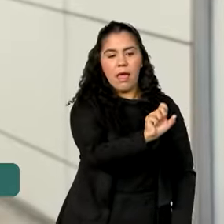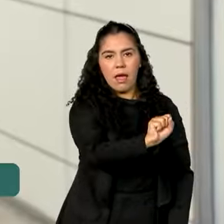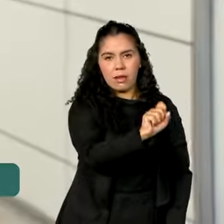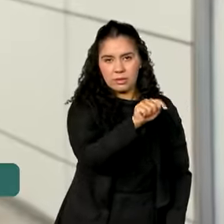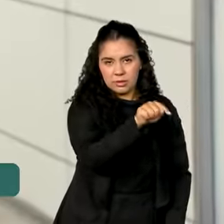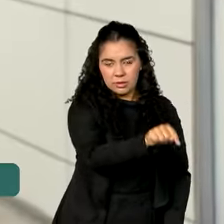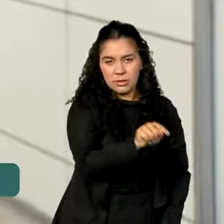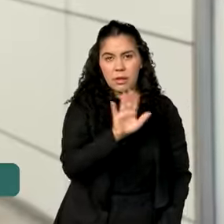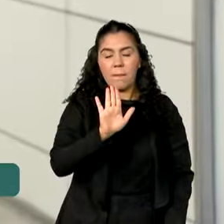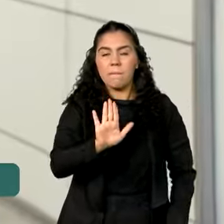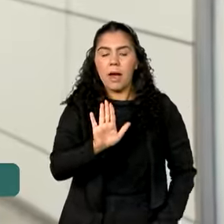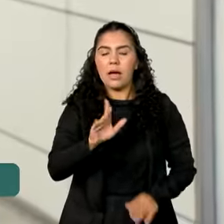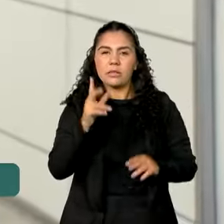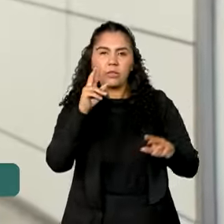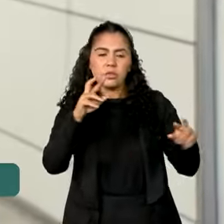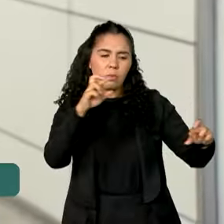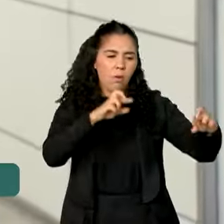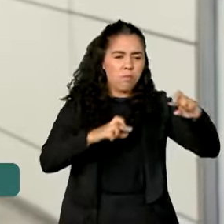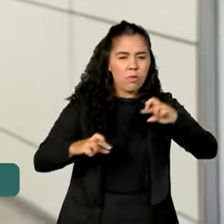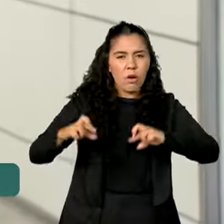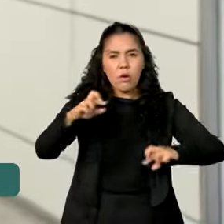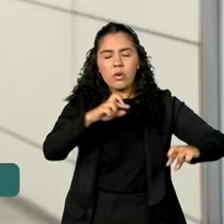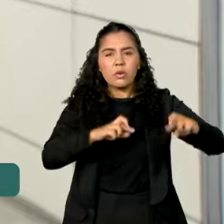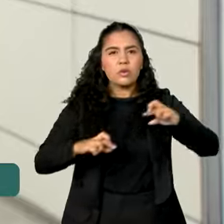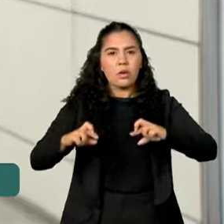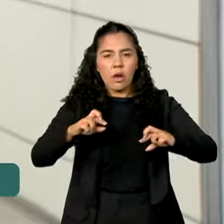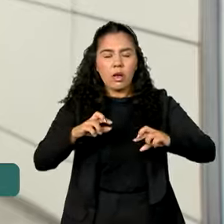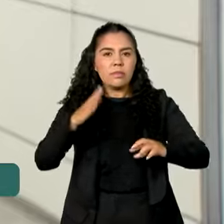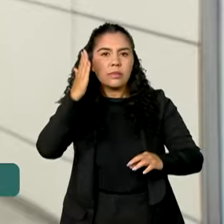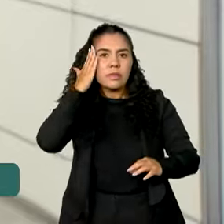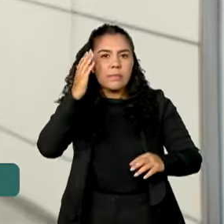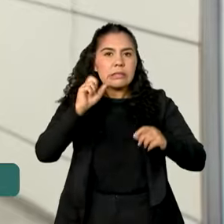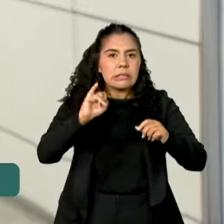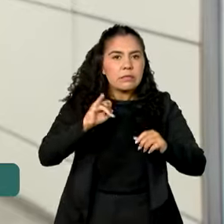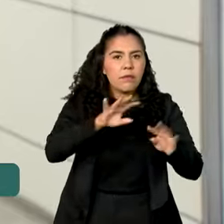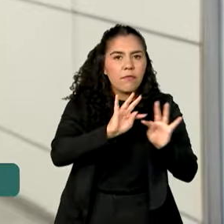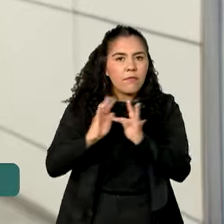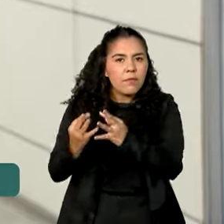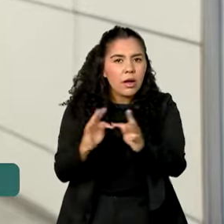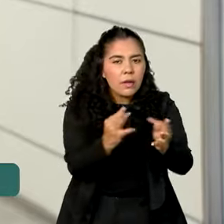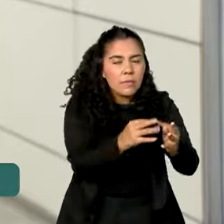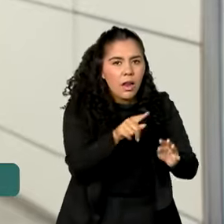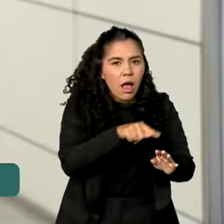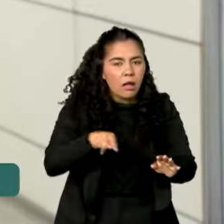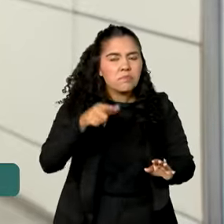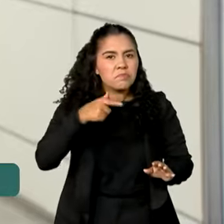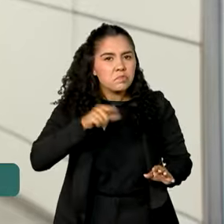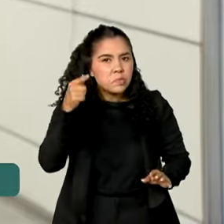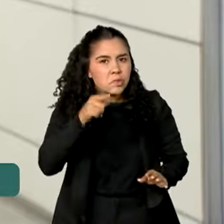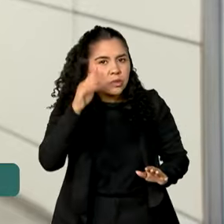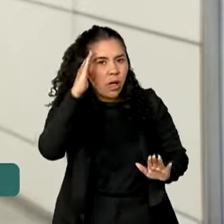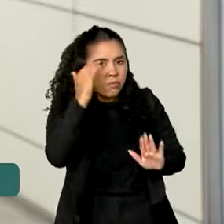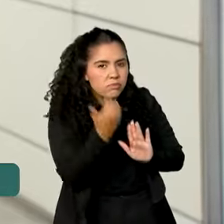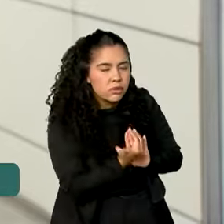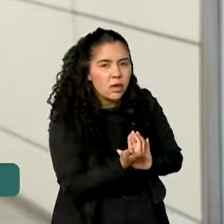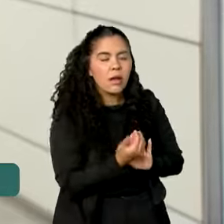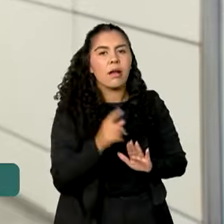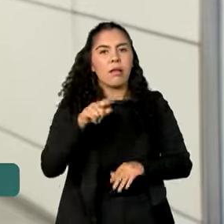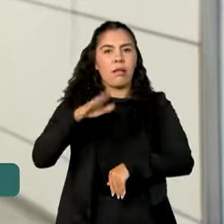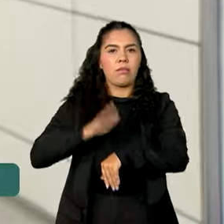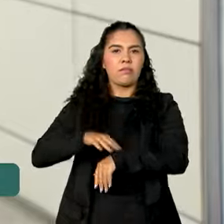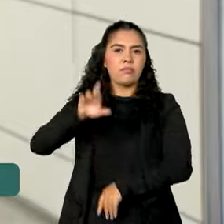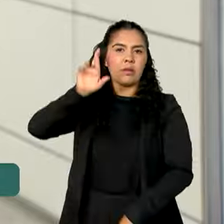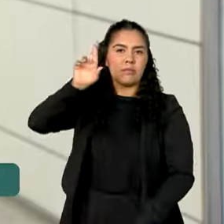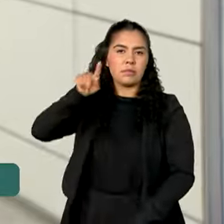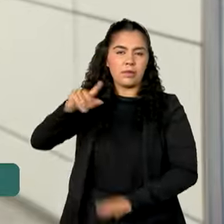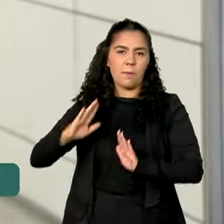Atualmente, o monitoramento sobre o cumprimento das condicionalidades é feito pelo Ministério da Saúde, que compartilha